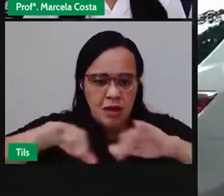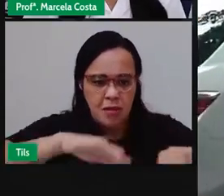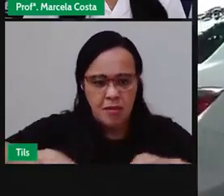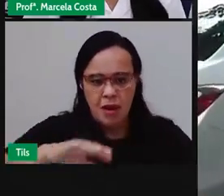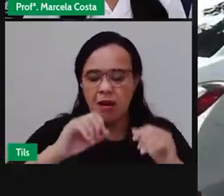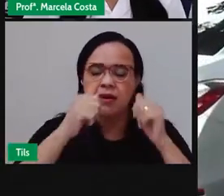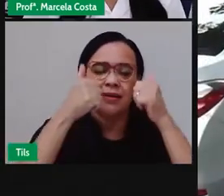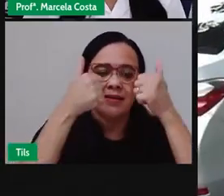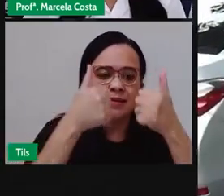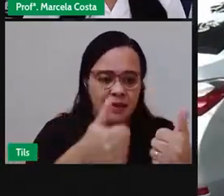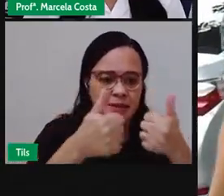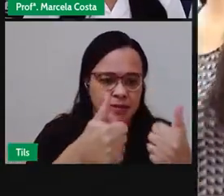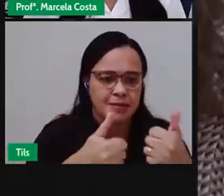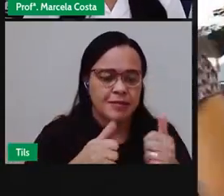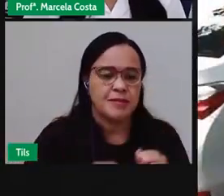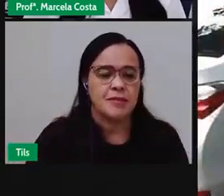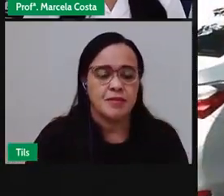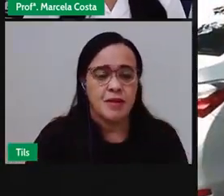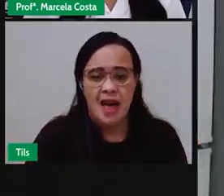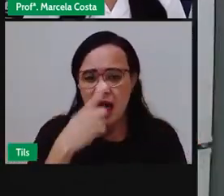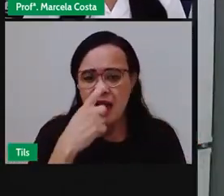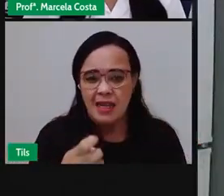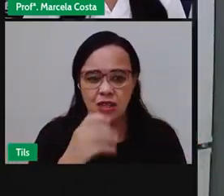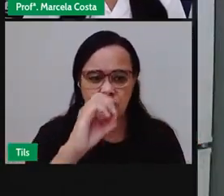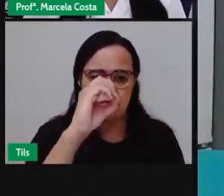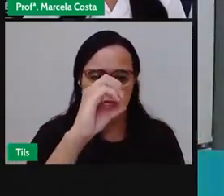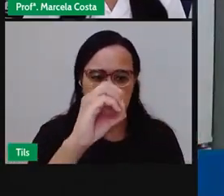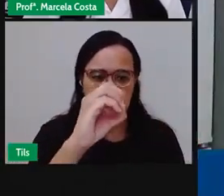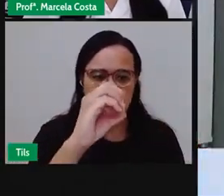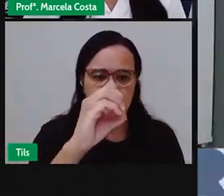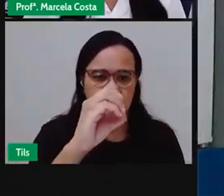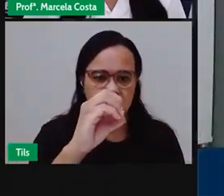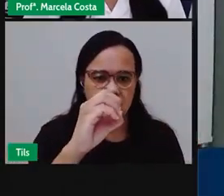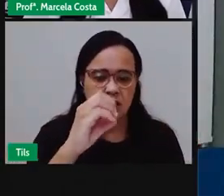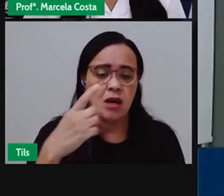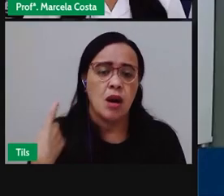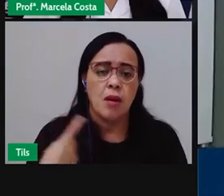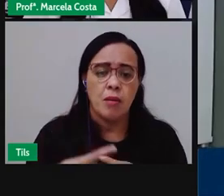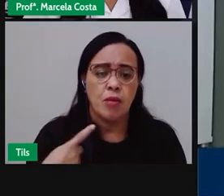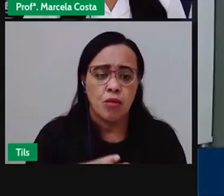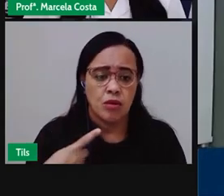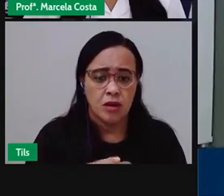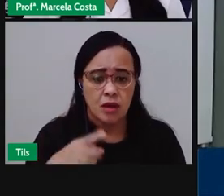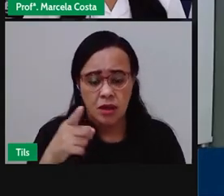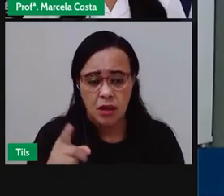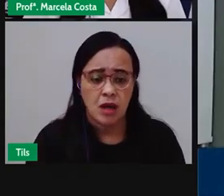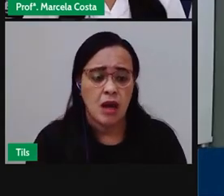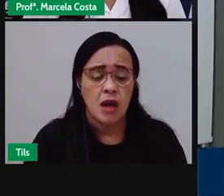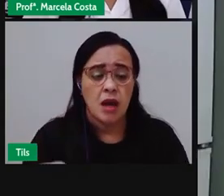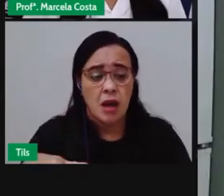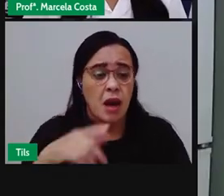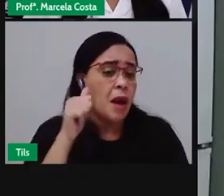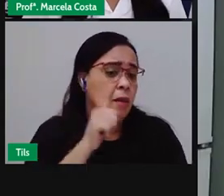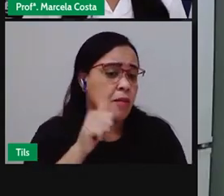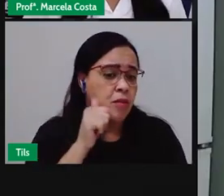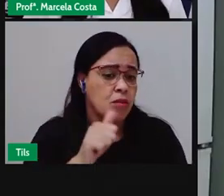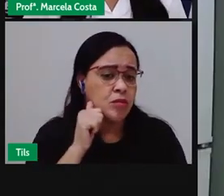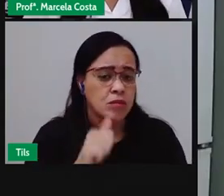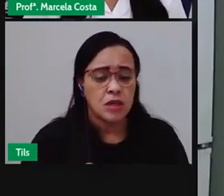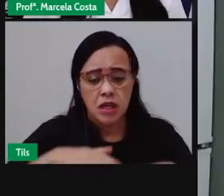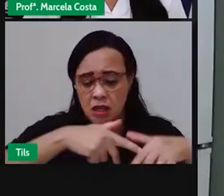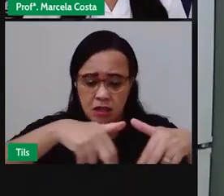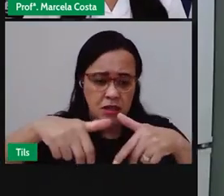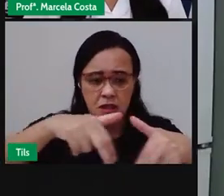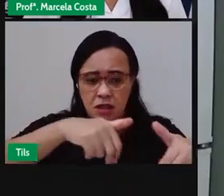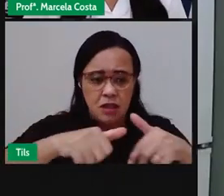programa Lixo Zero em Santa Tereza. Um dia andando na rua me deparei com um caminhão da cooperativa e fui buscar mais informações. E eu fiquei